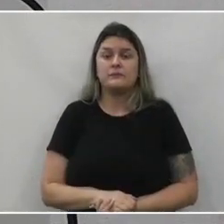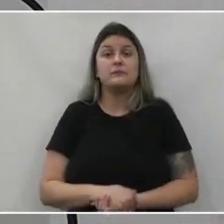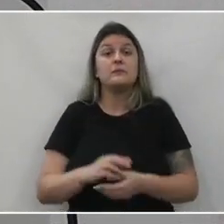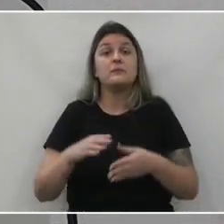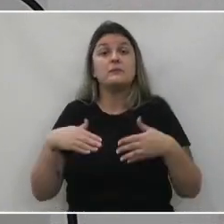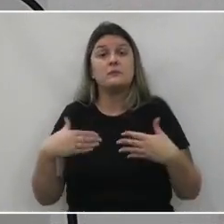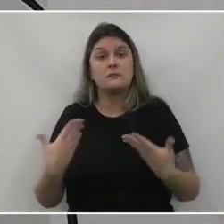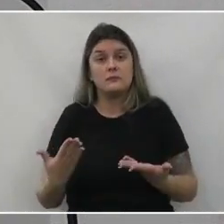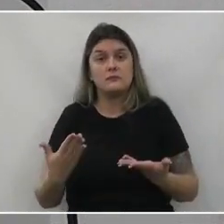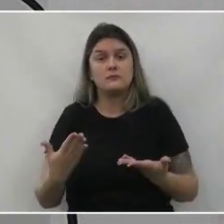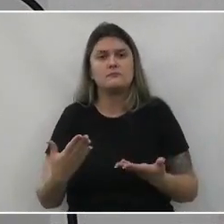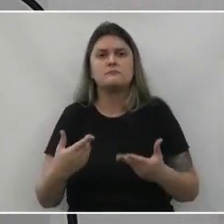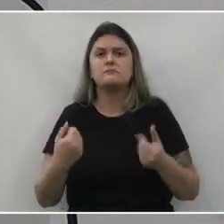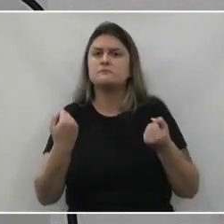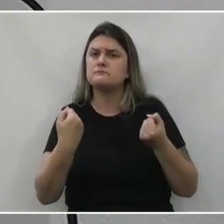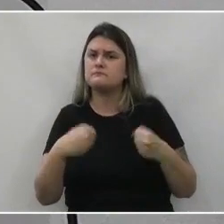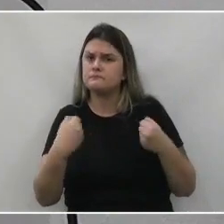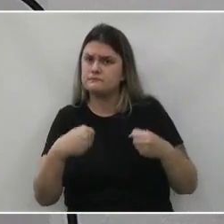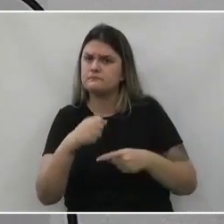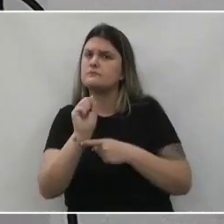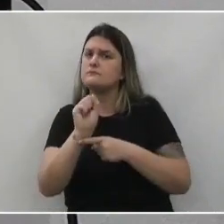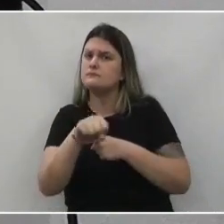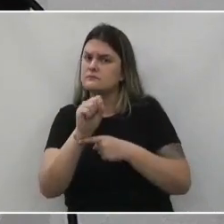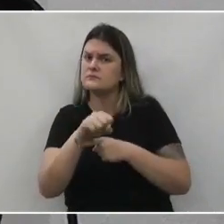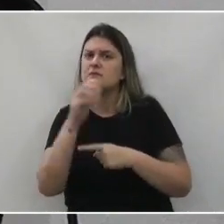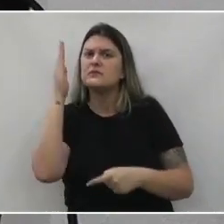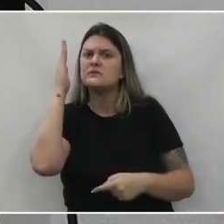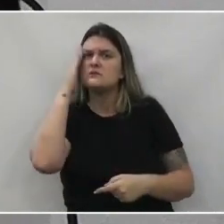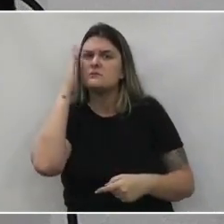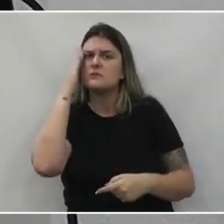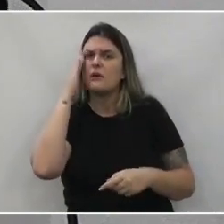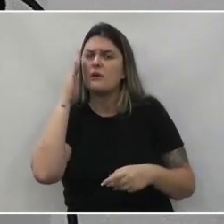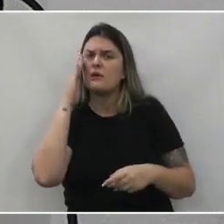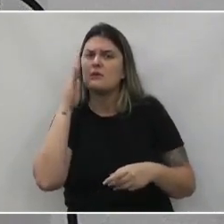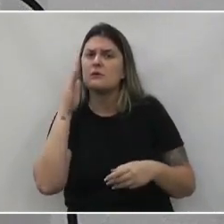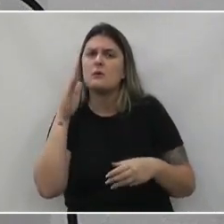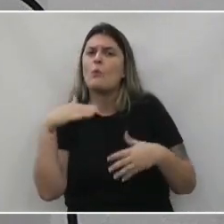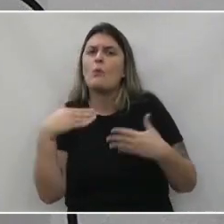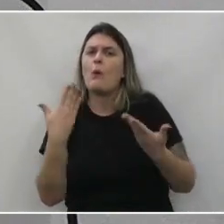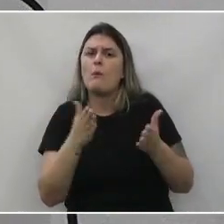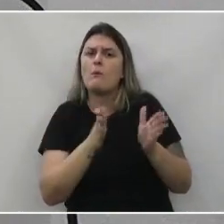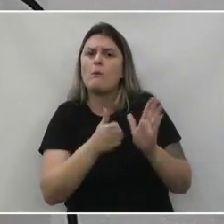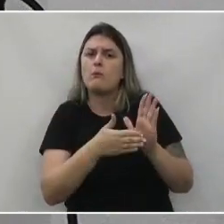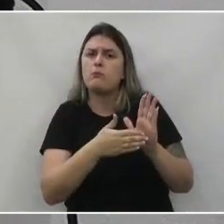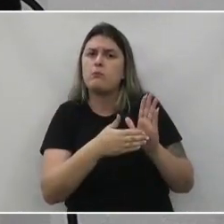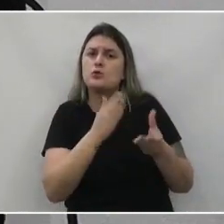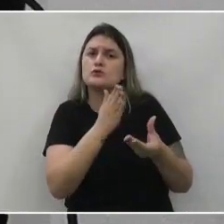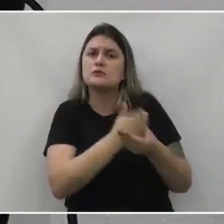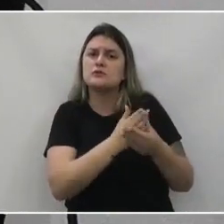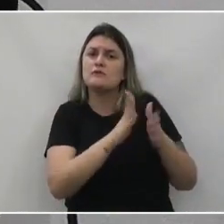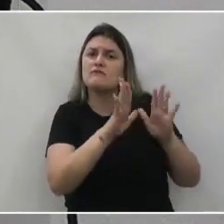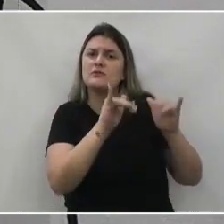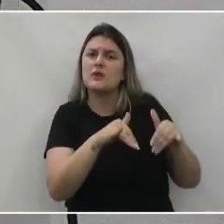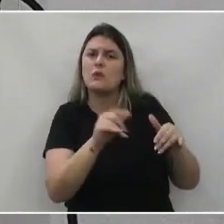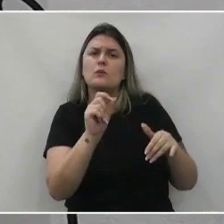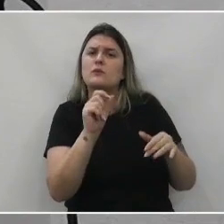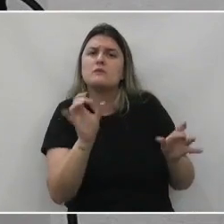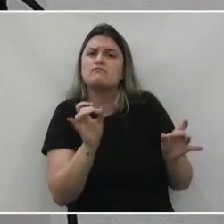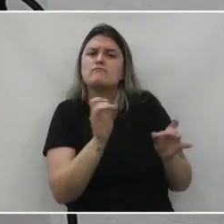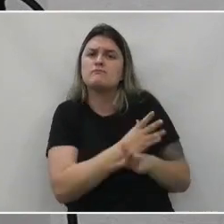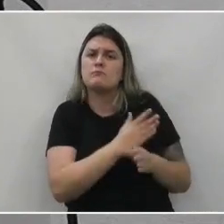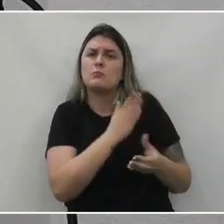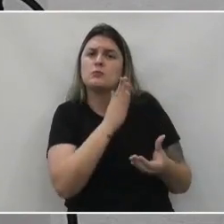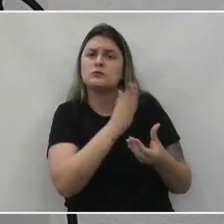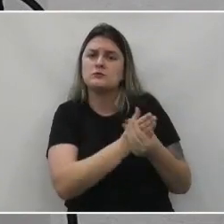Portanto, há necessidade, sim, de saber qual foi o parecer final, qual foi a conclusão desse